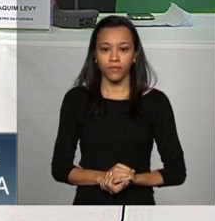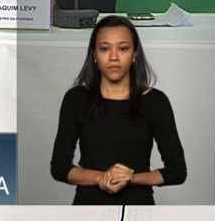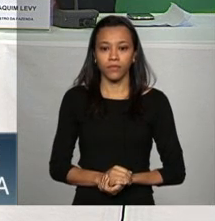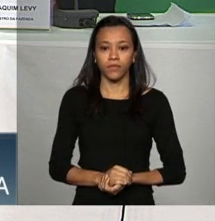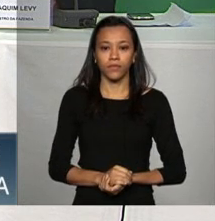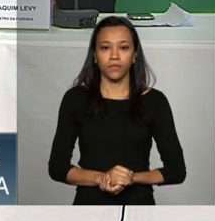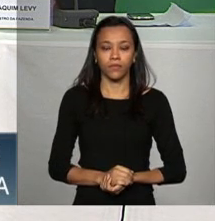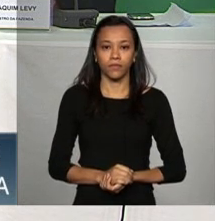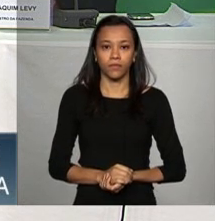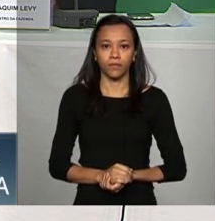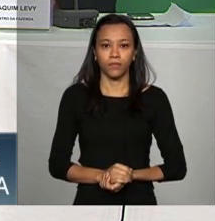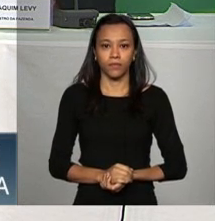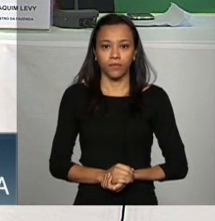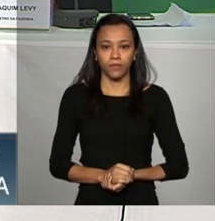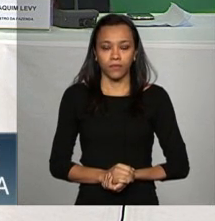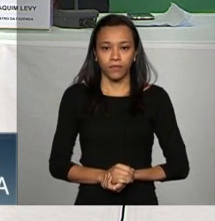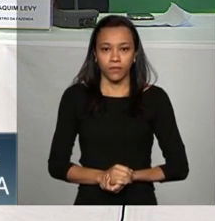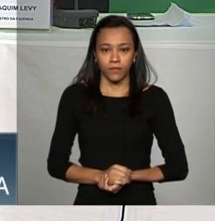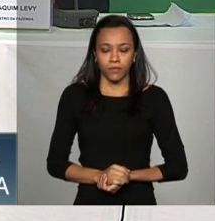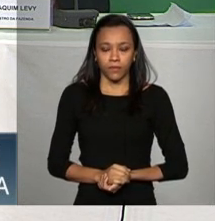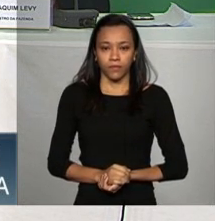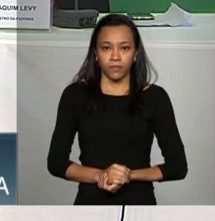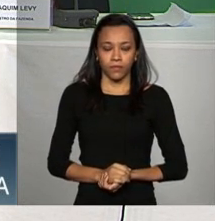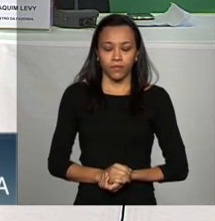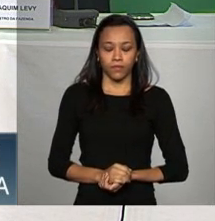o que era uma só Edna